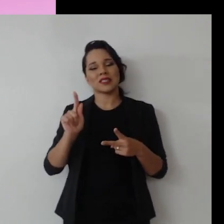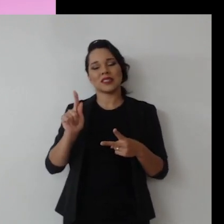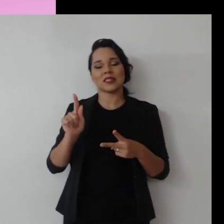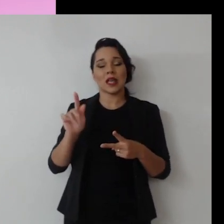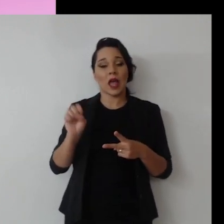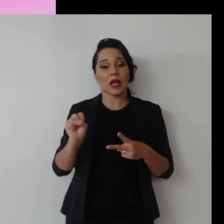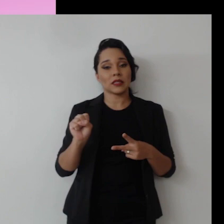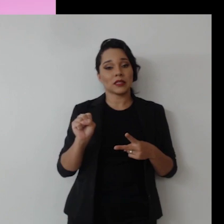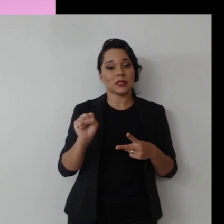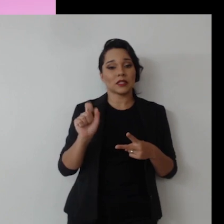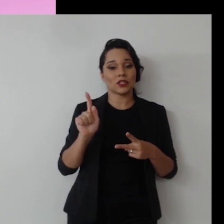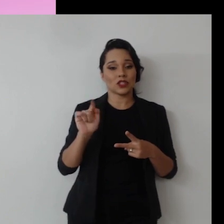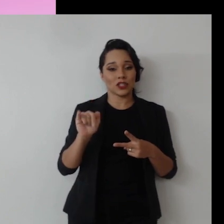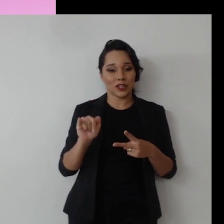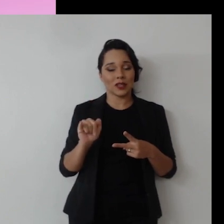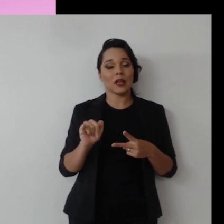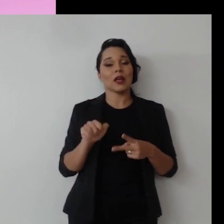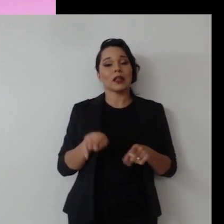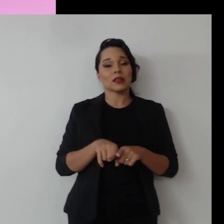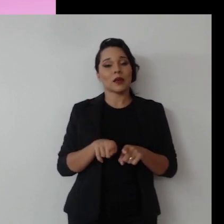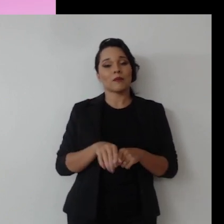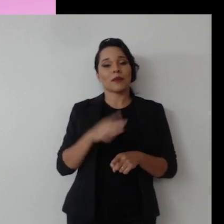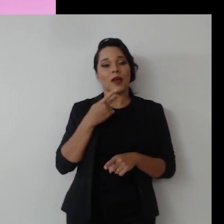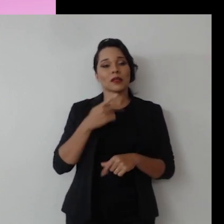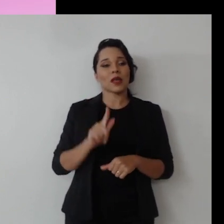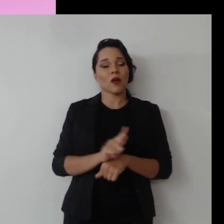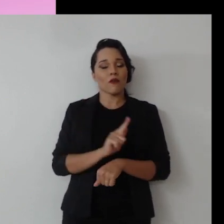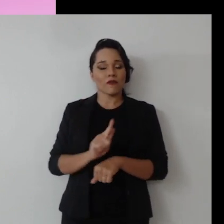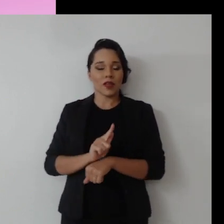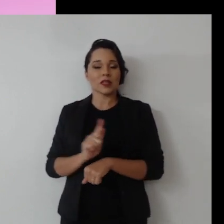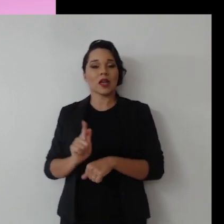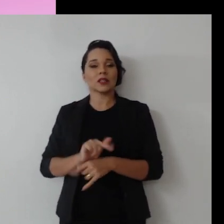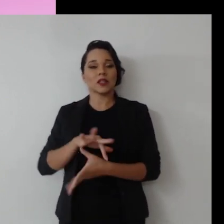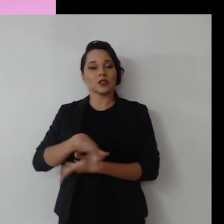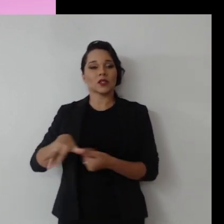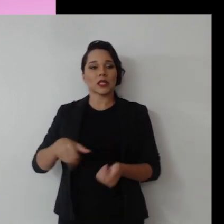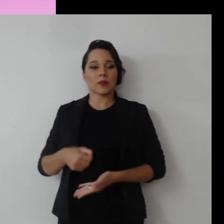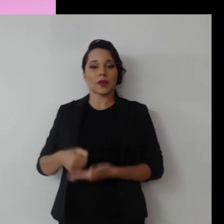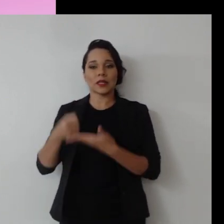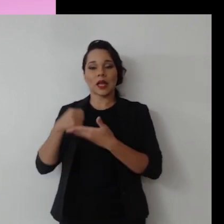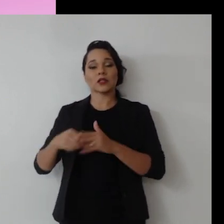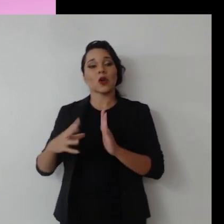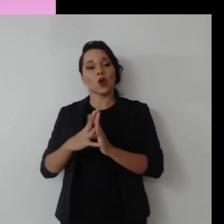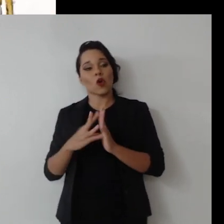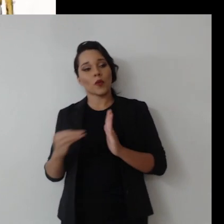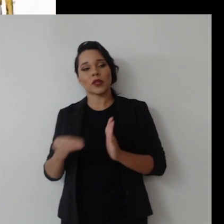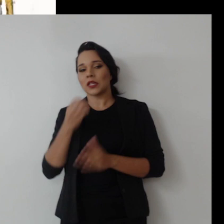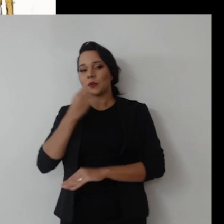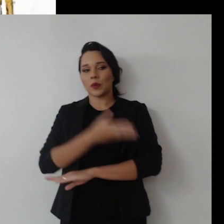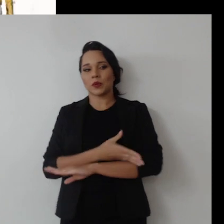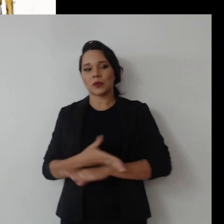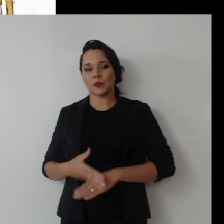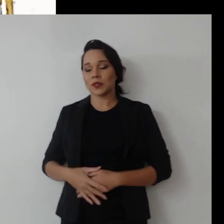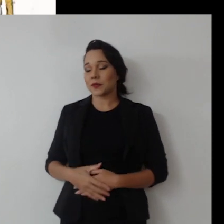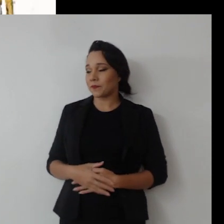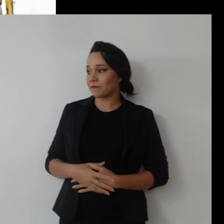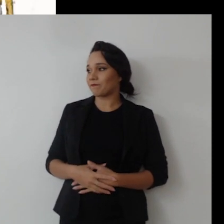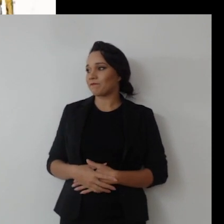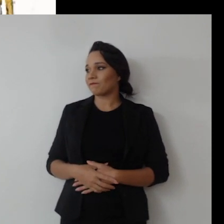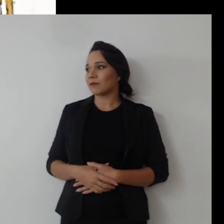que é o... na prática, e dessa questão da governança e sustentabilidade com modelos e boas práticas.